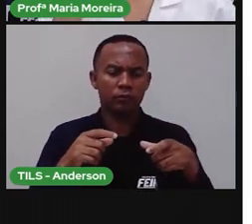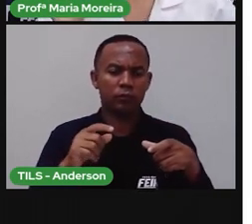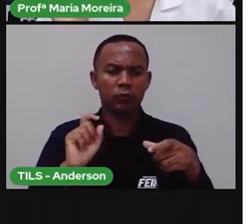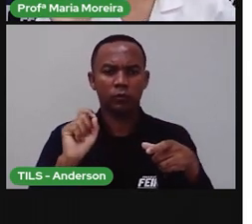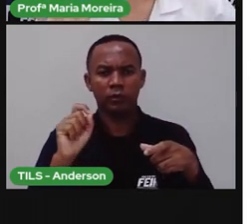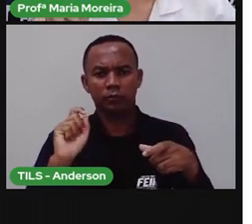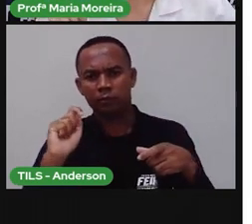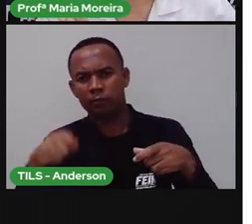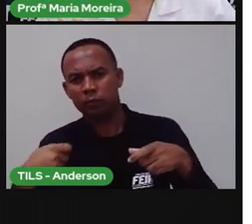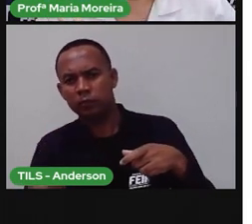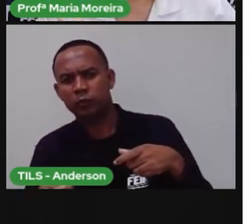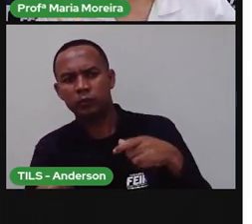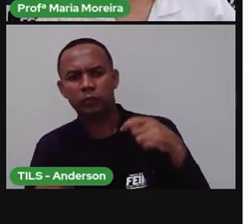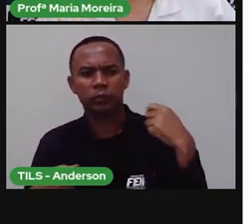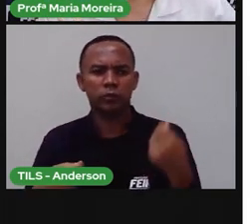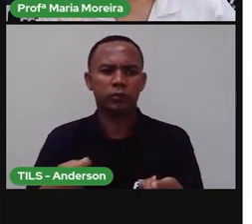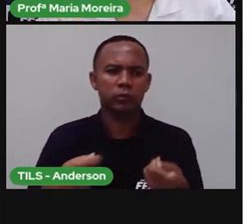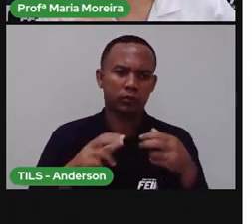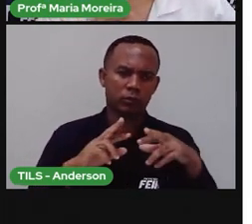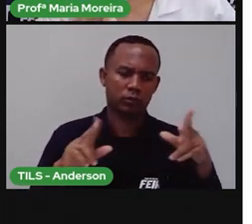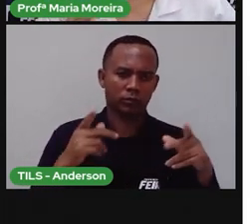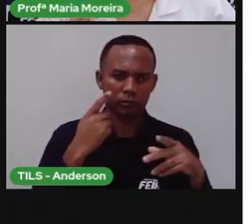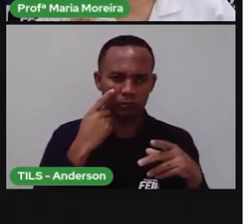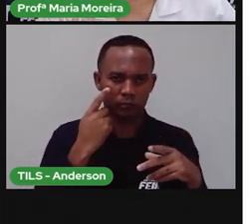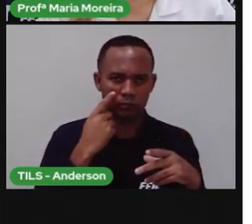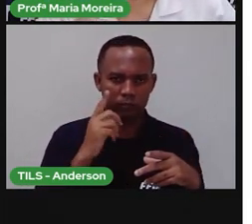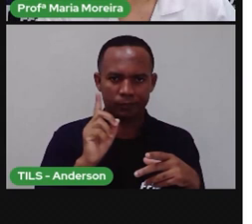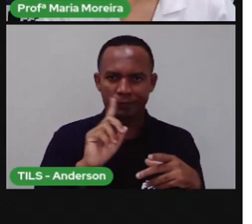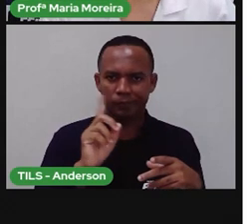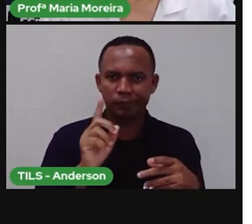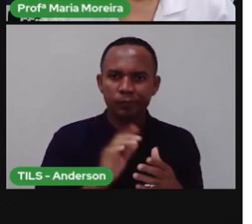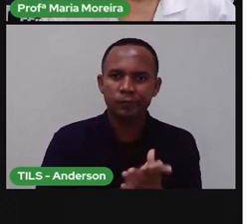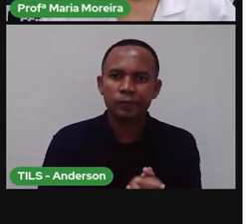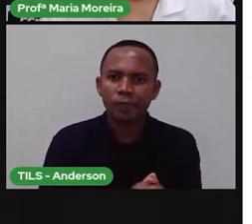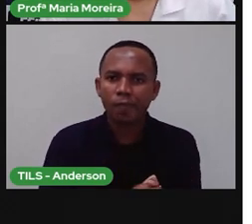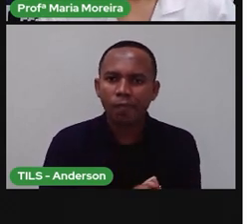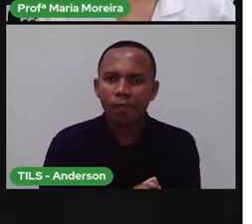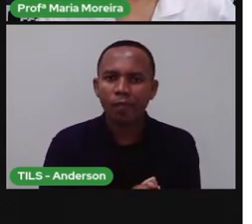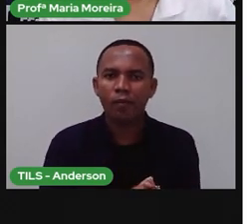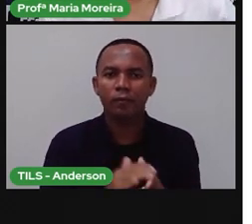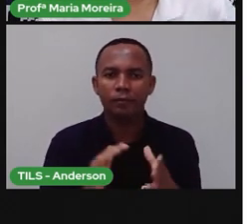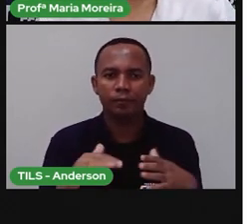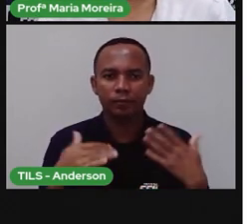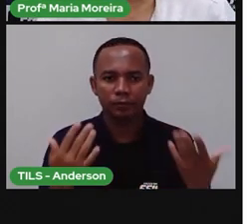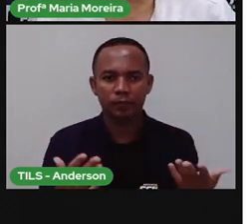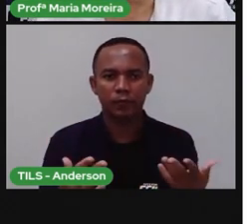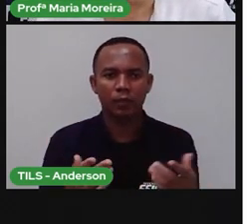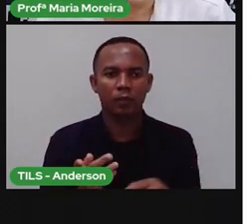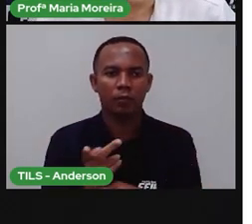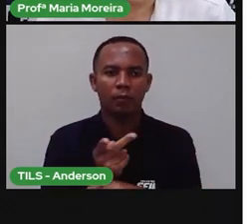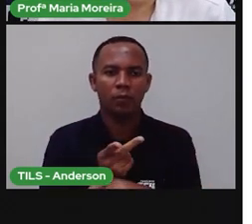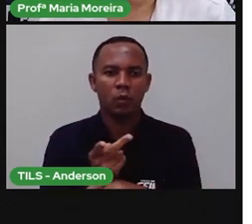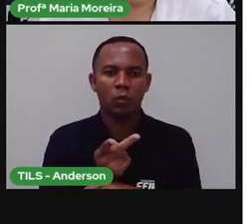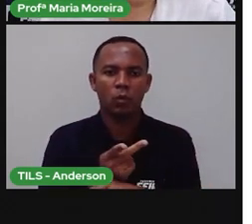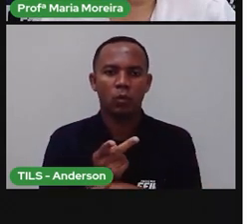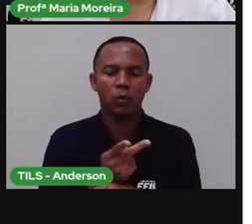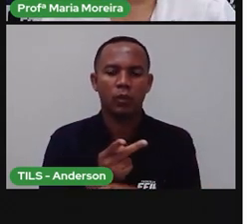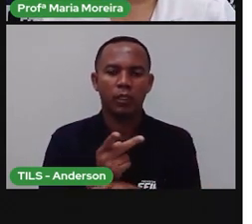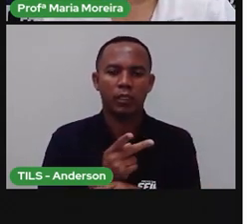e aparece pra vocês ao contrário. Tá? Então a Pró não vai fazer aqui. Mas, procurem bússolas.